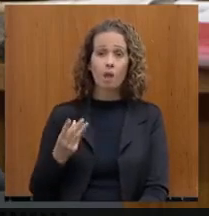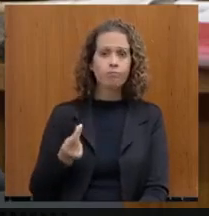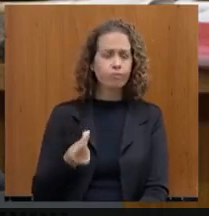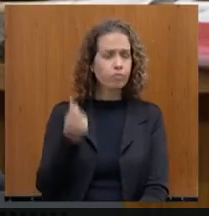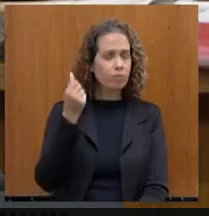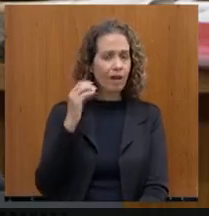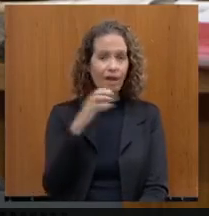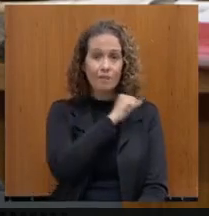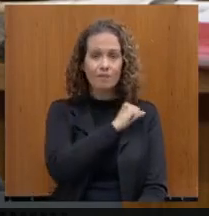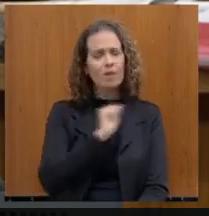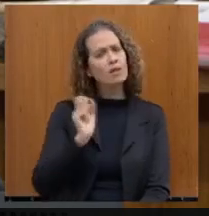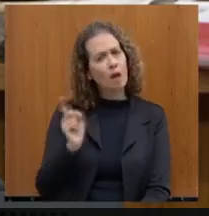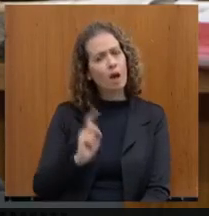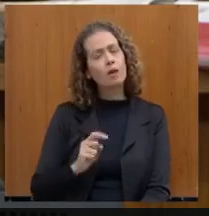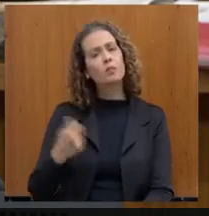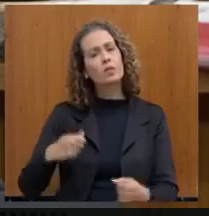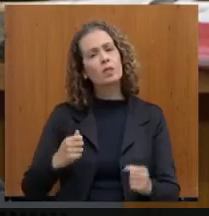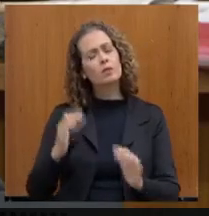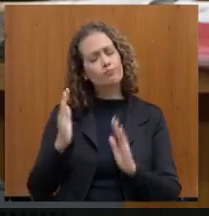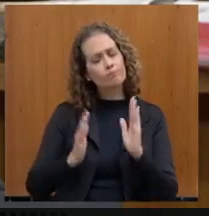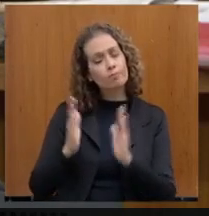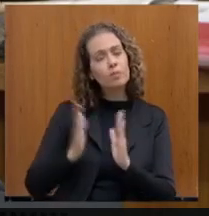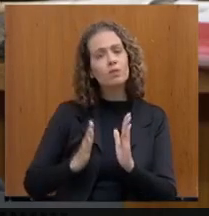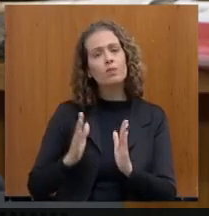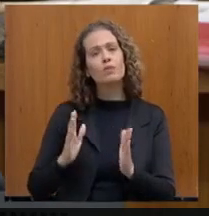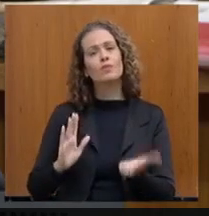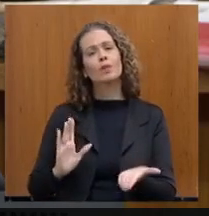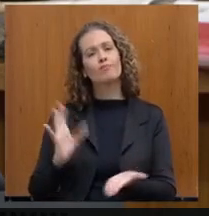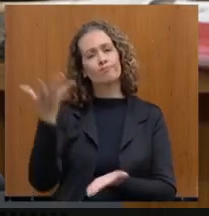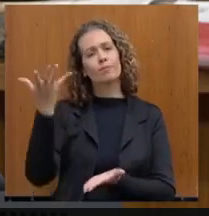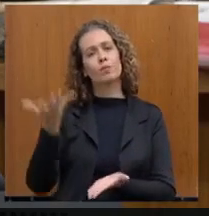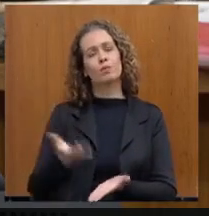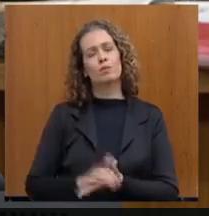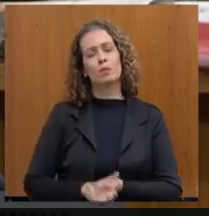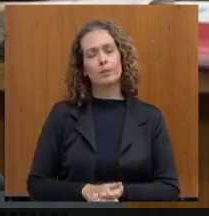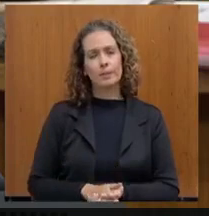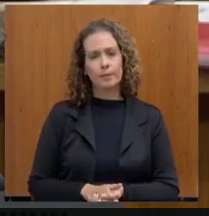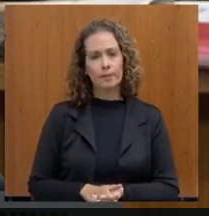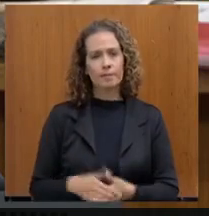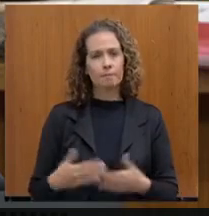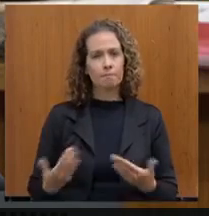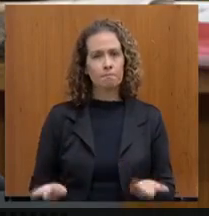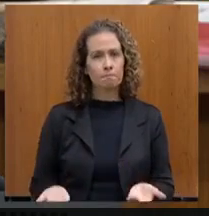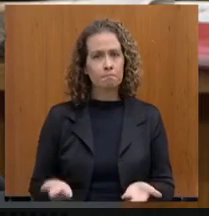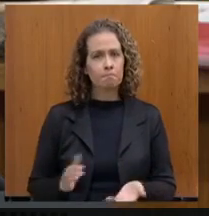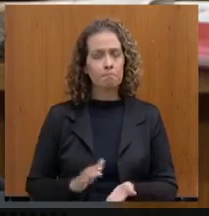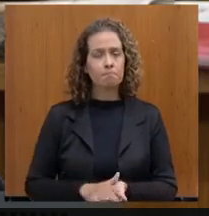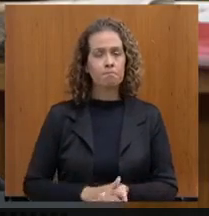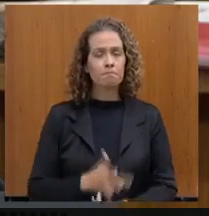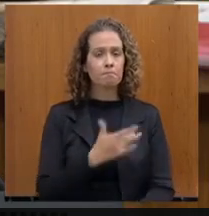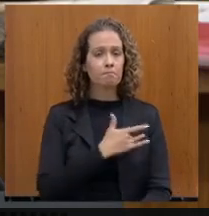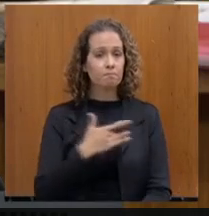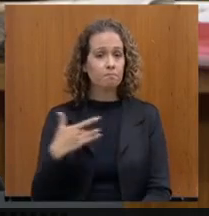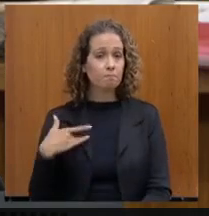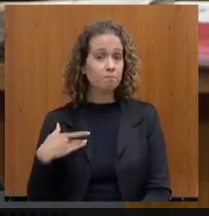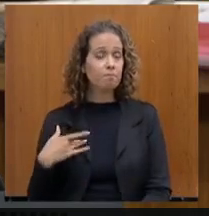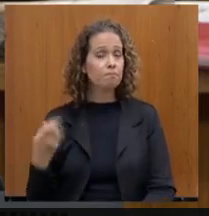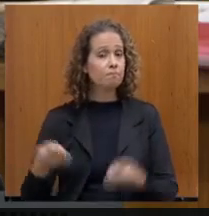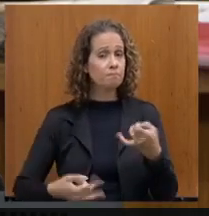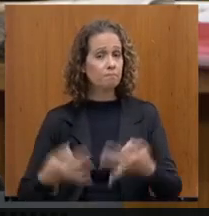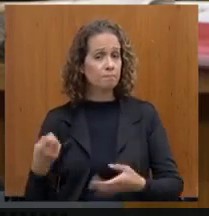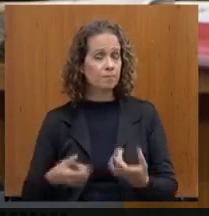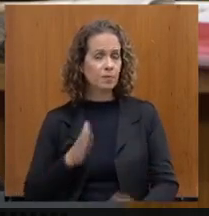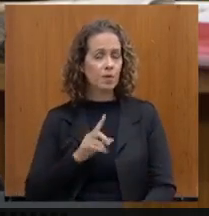Com relação à saúde, que a senhora colocou, que